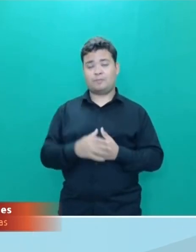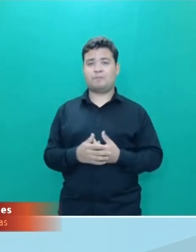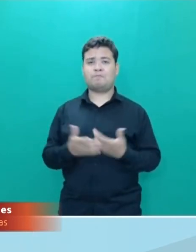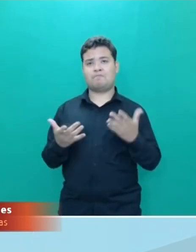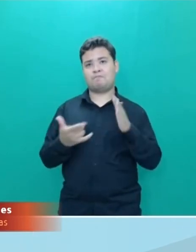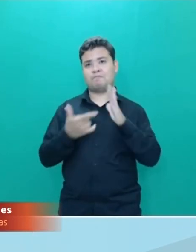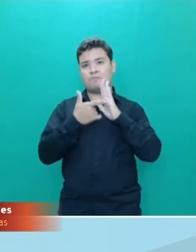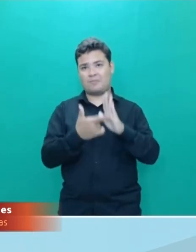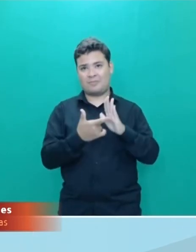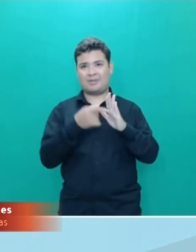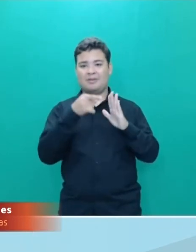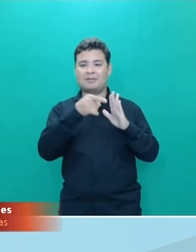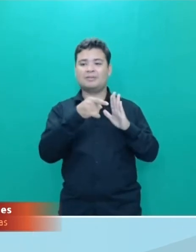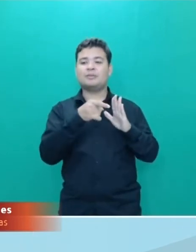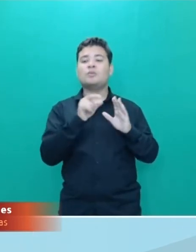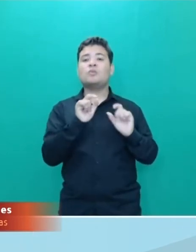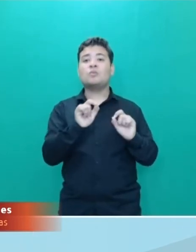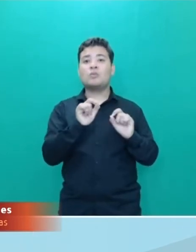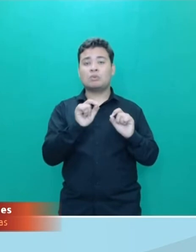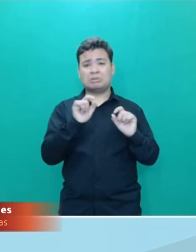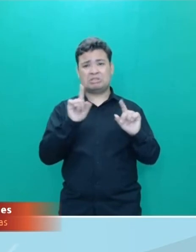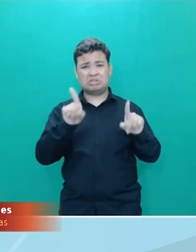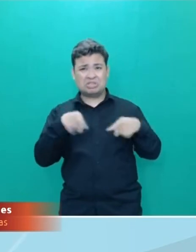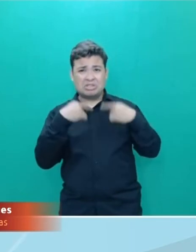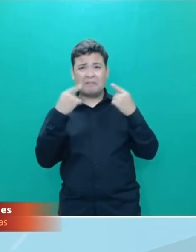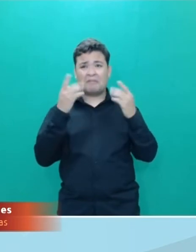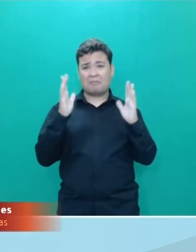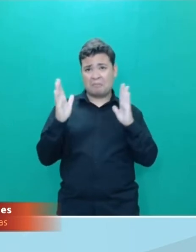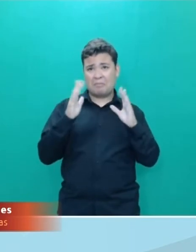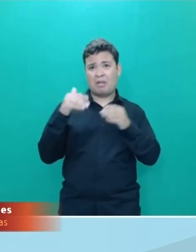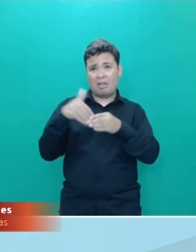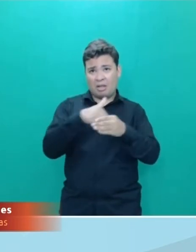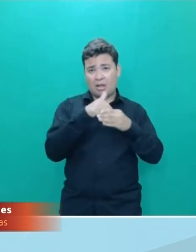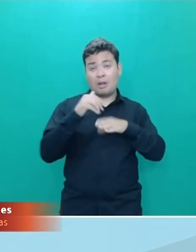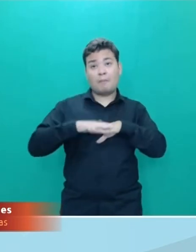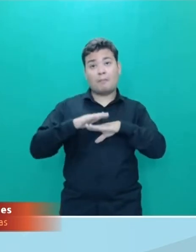da série dos desafios das eleições produzida pelo